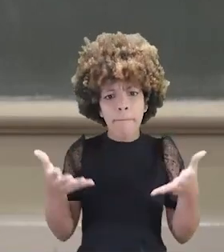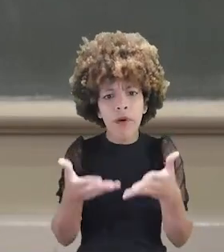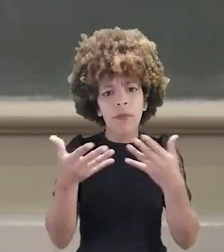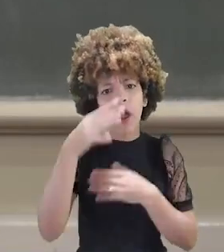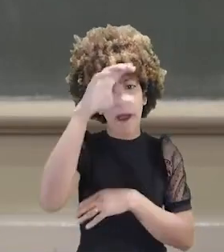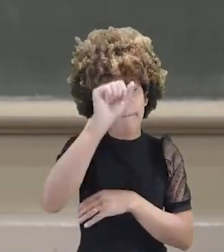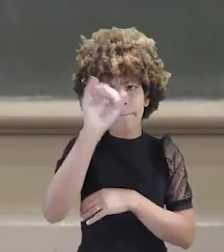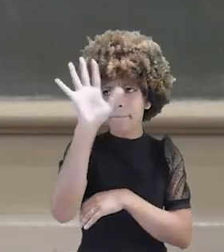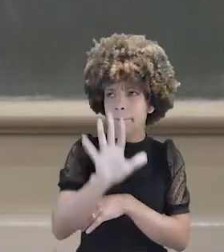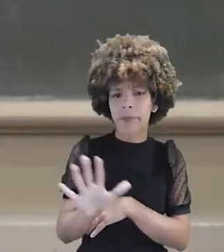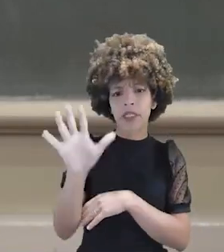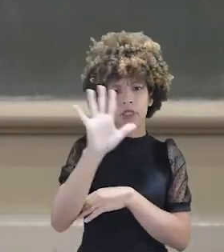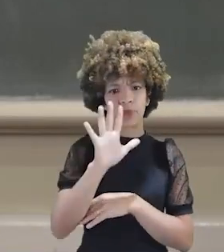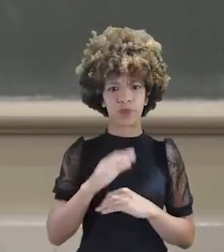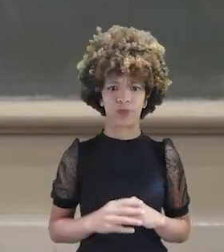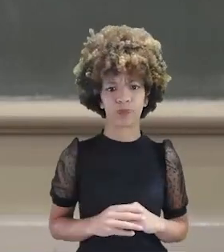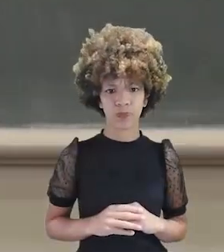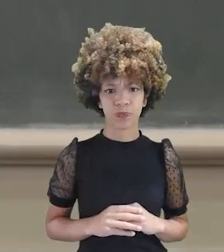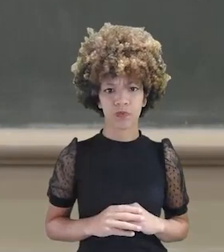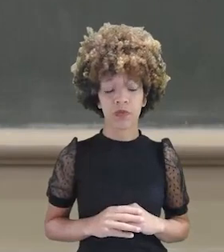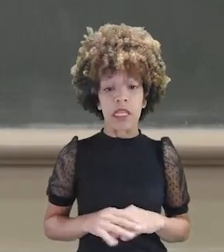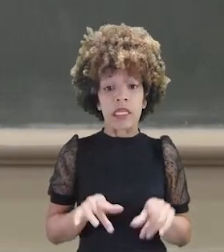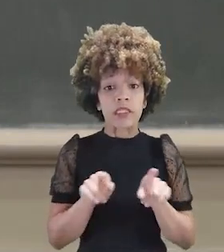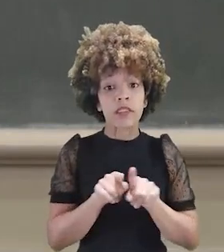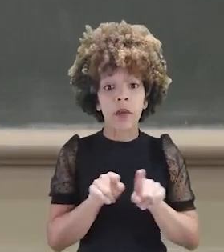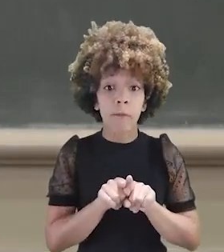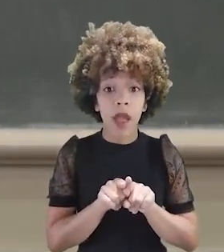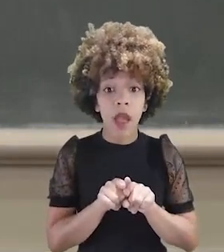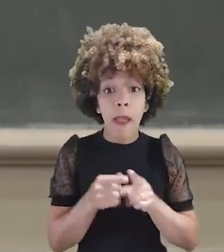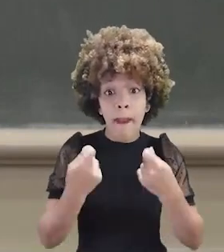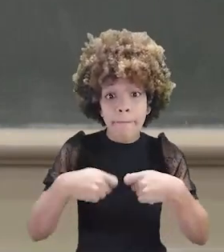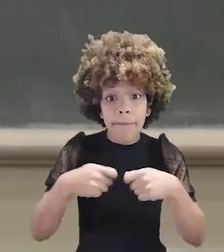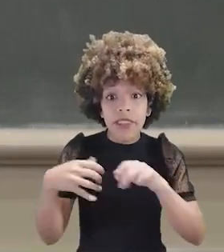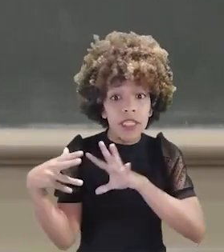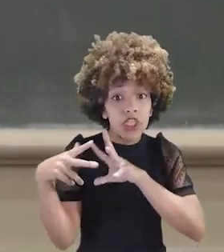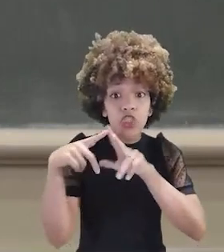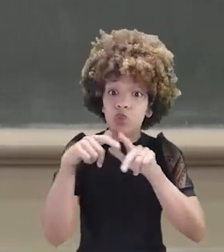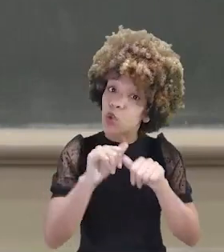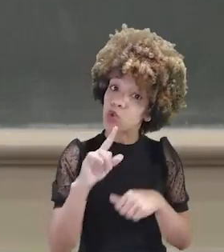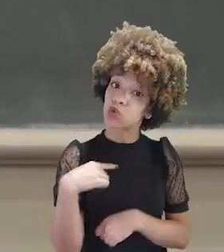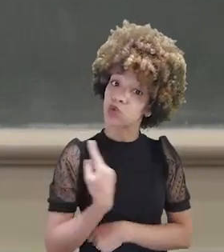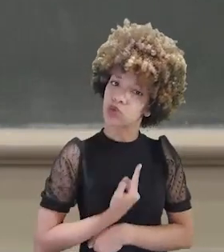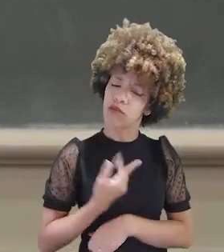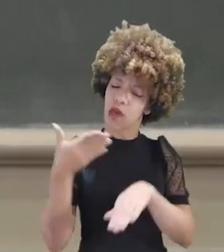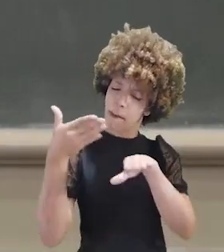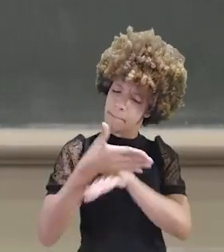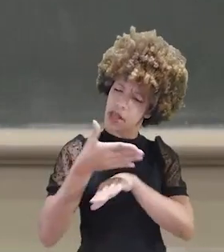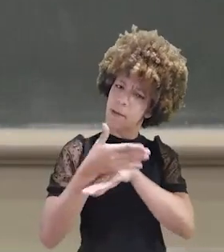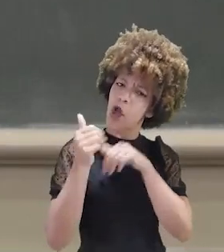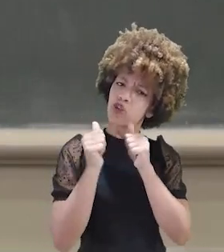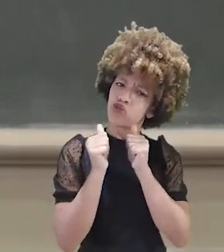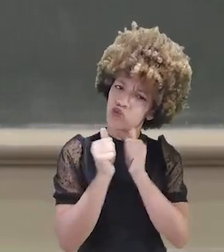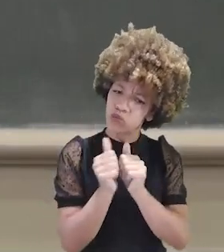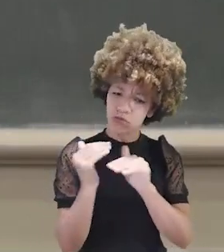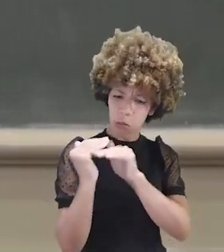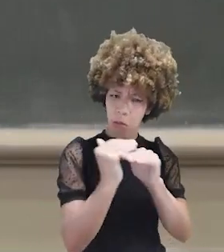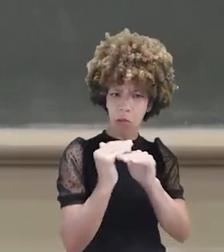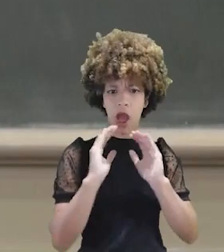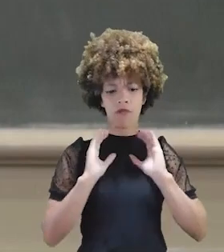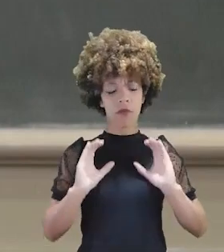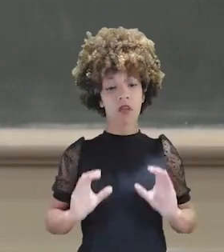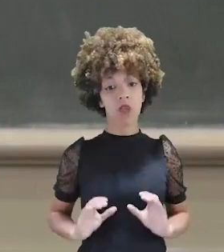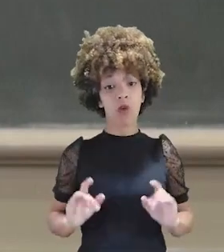promovam o aprendizado do Brasil como um todo. E para isso, é preciso que todos nós participemos juntos, enquanto